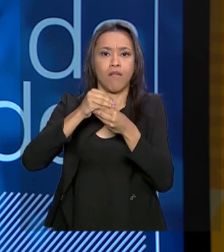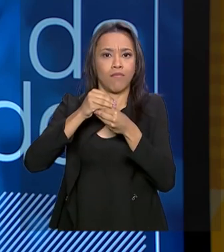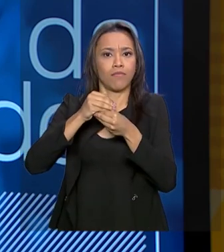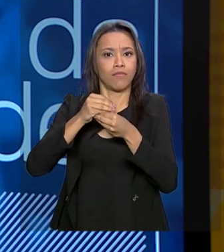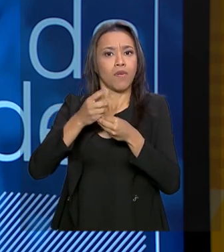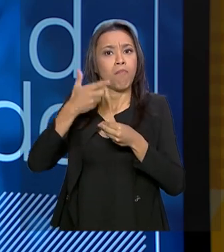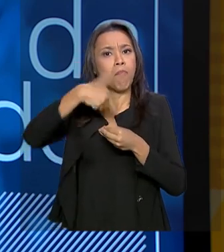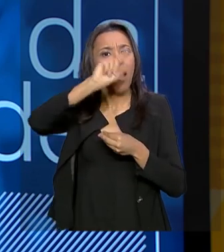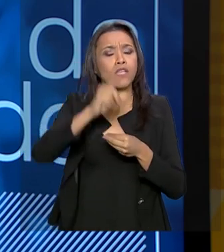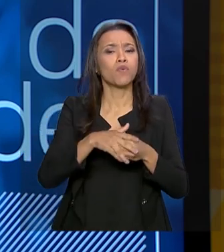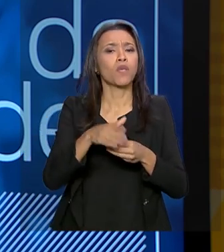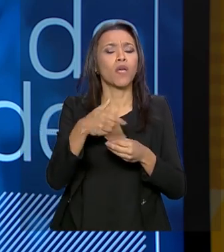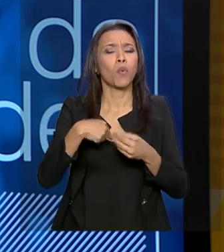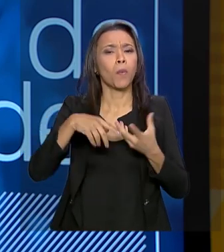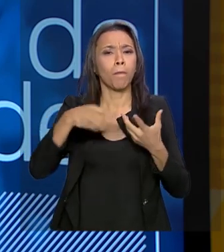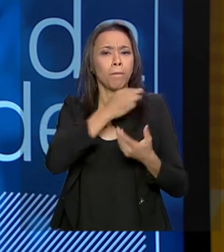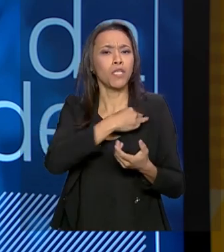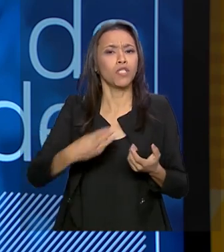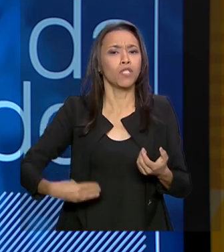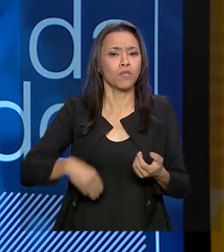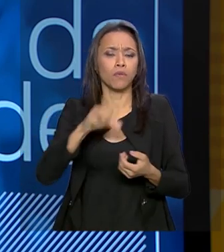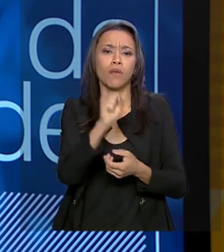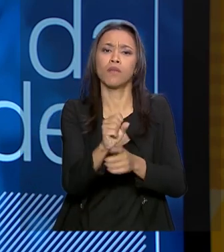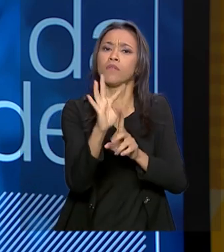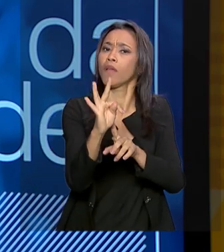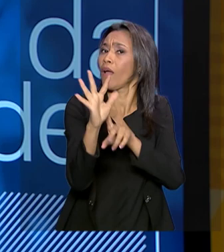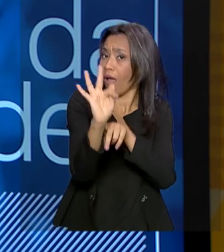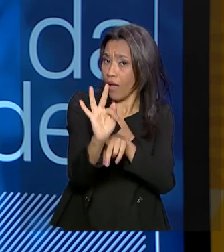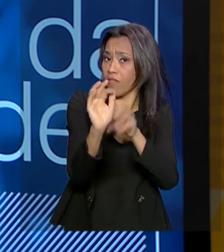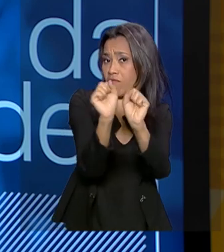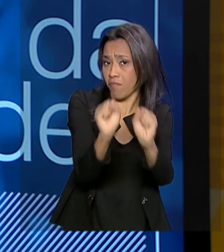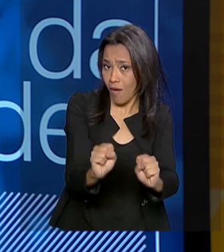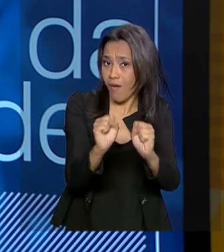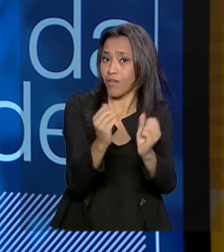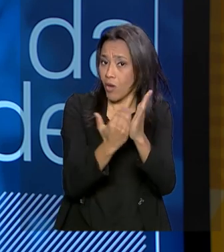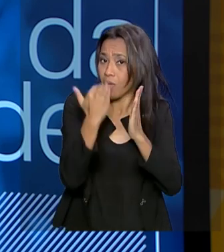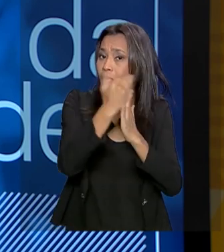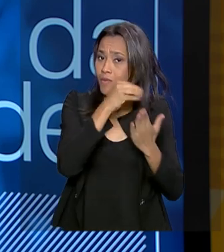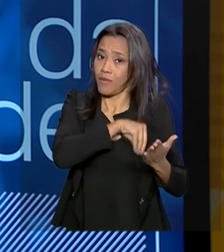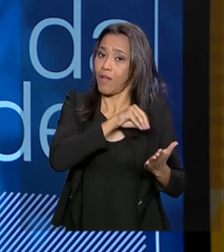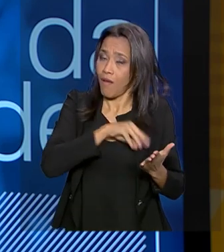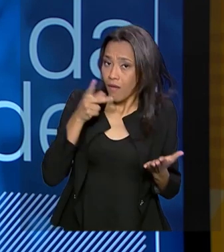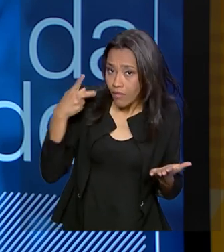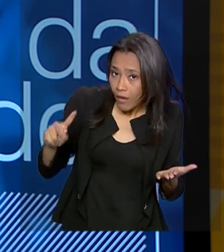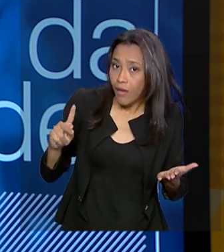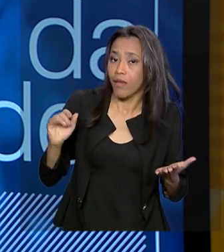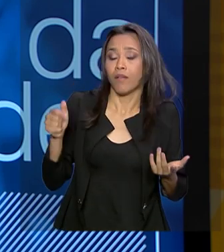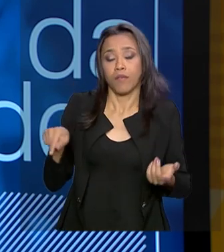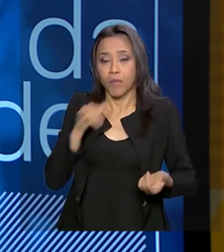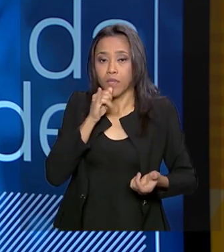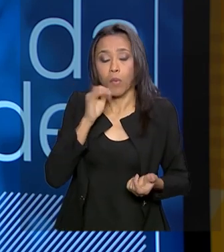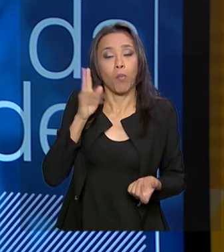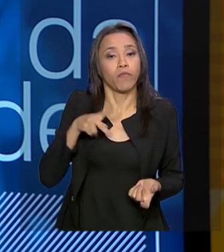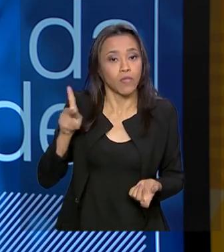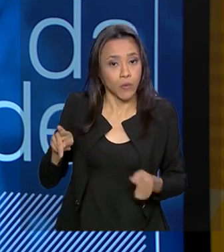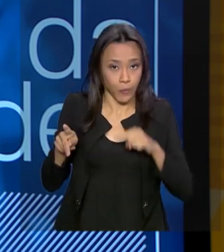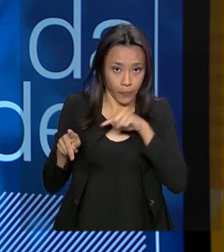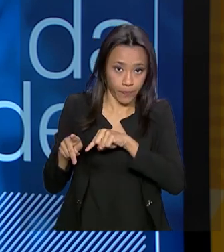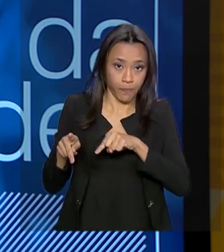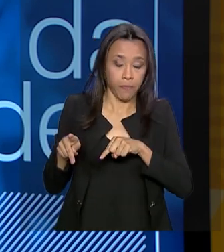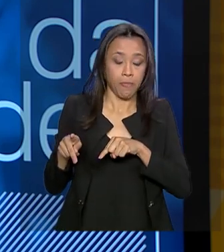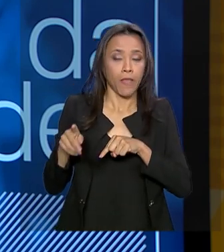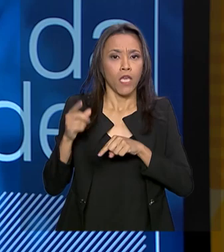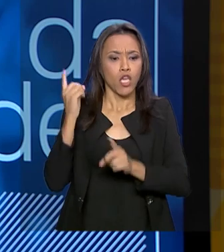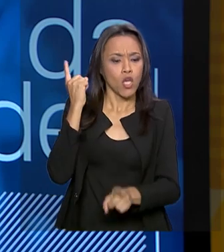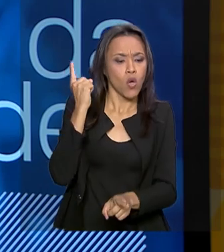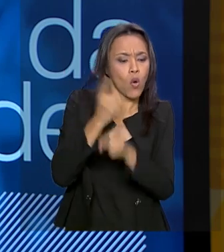Por que isso é positivo? Porque isso pode gerar mais externalidades positivas para a nossa sociedade. Então, aquele professor, por exemplo, que encontrou a